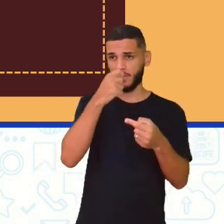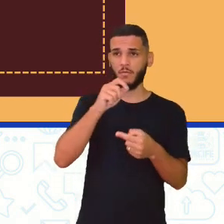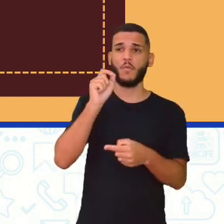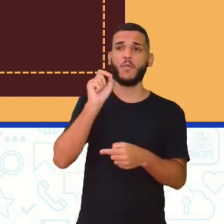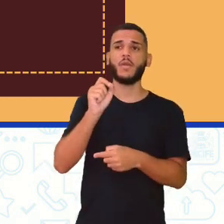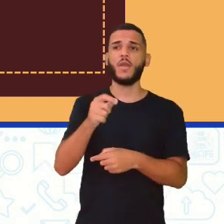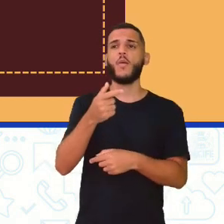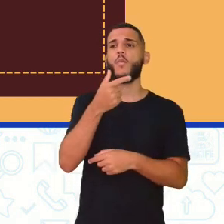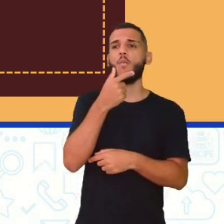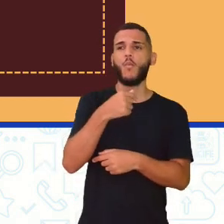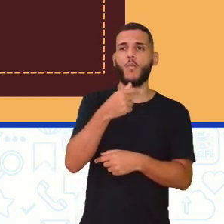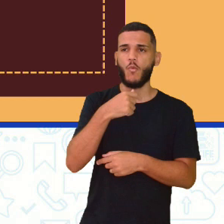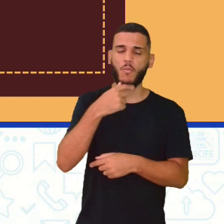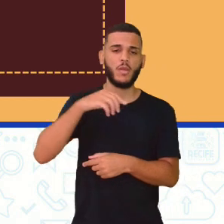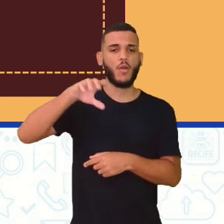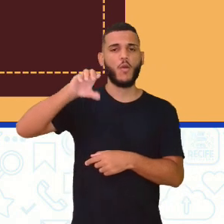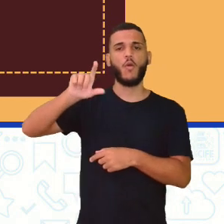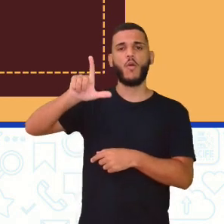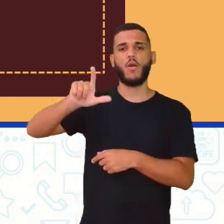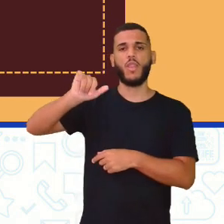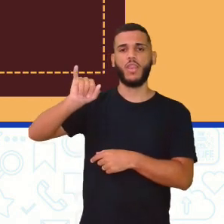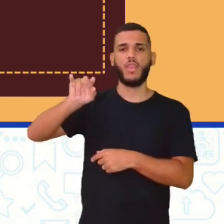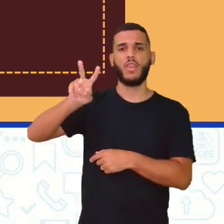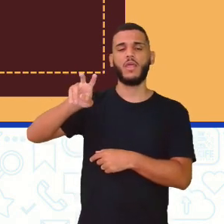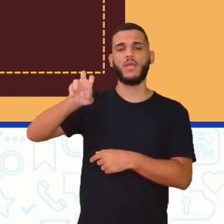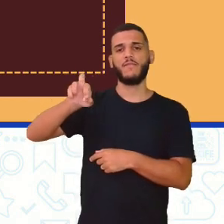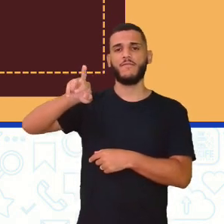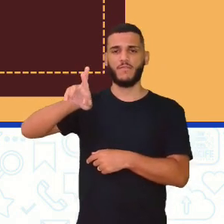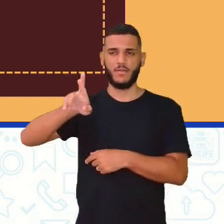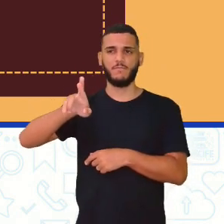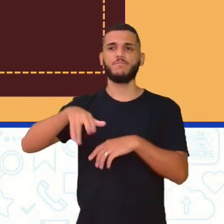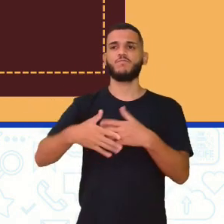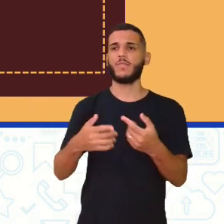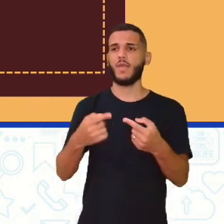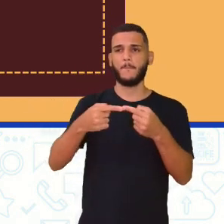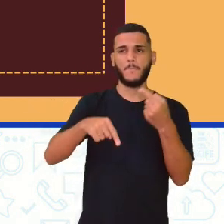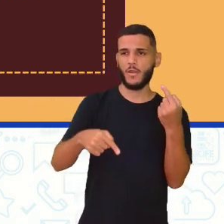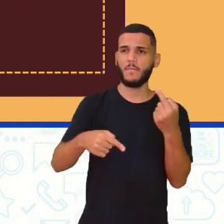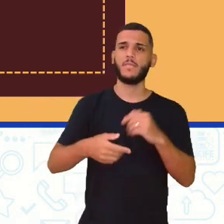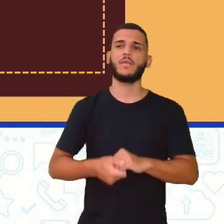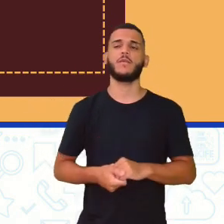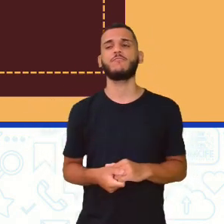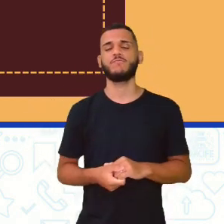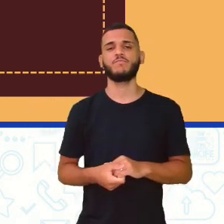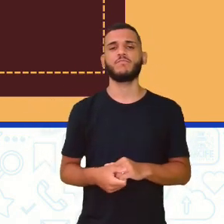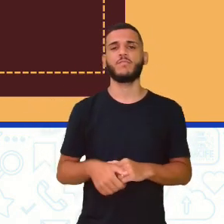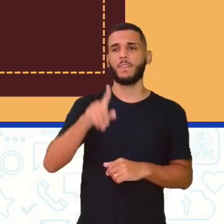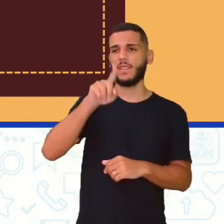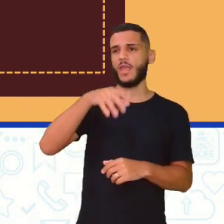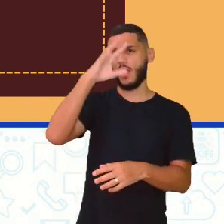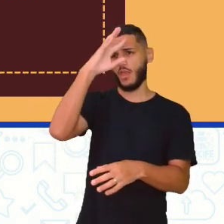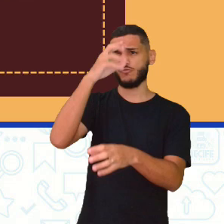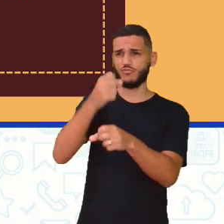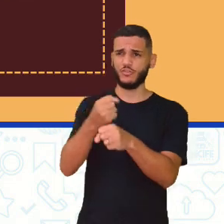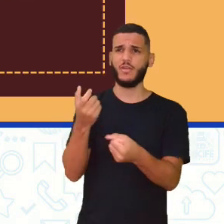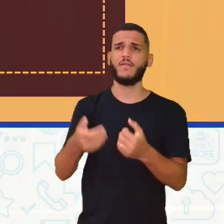Oliver Cromwell. Então, esse cara aí com esse nome, é, meio estranho, né, mas a gente fala